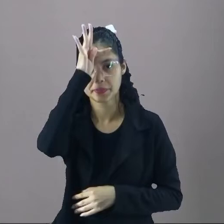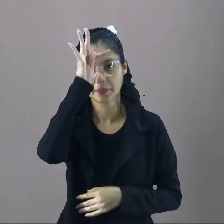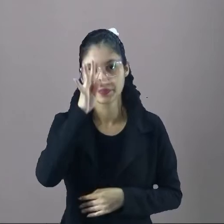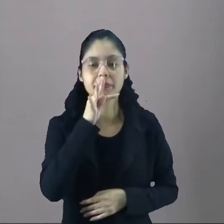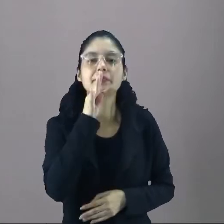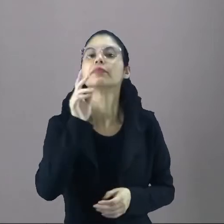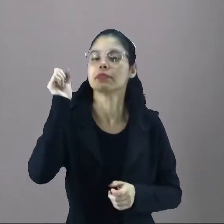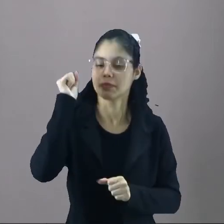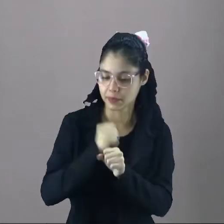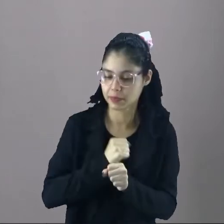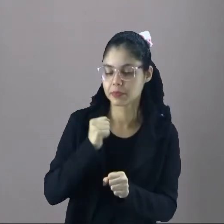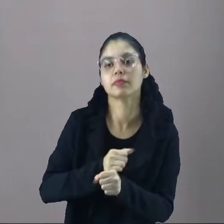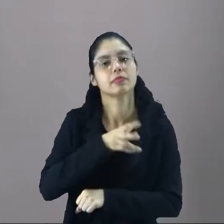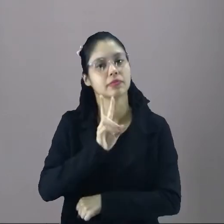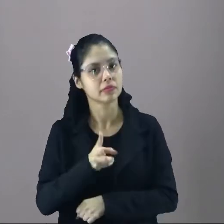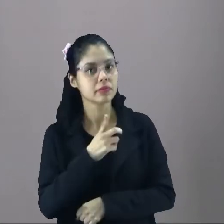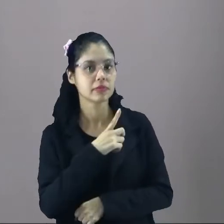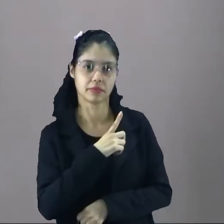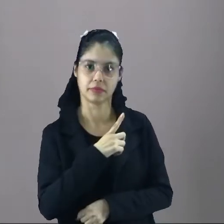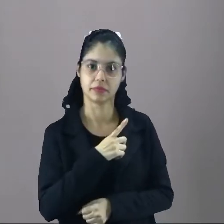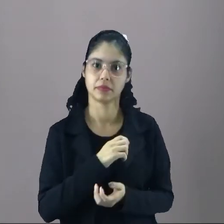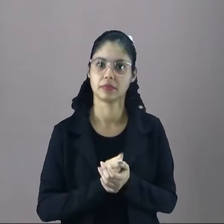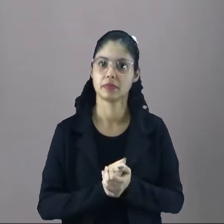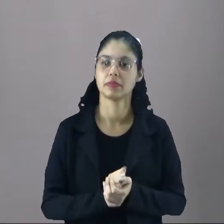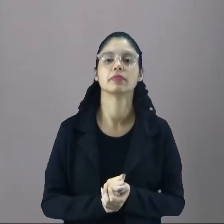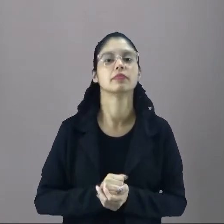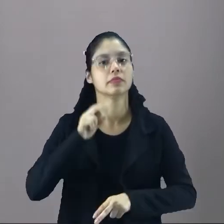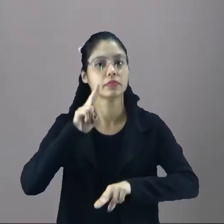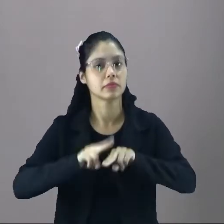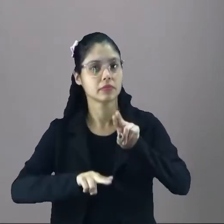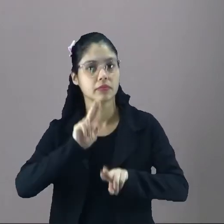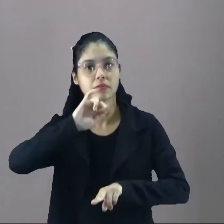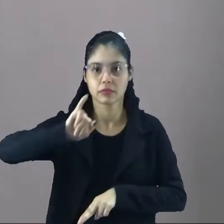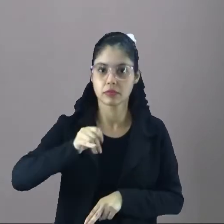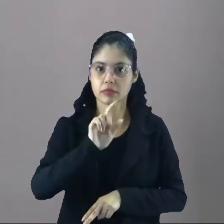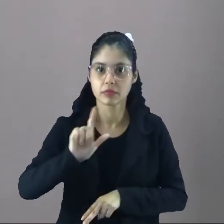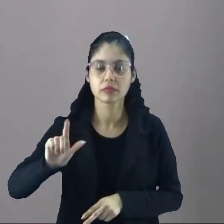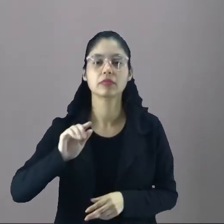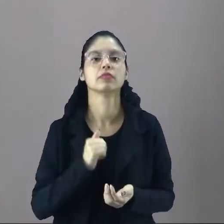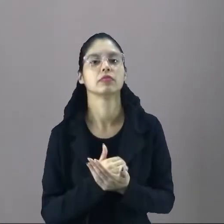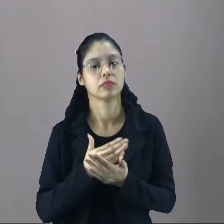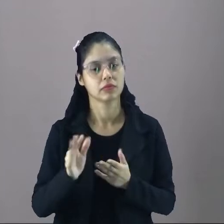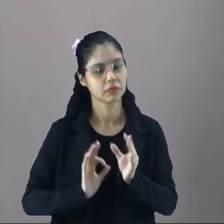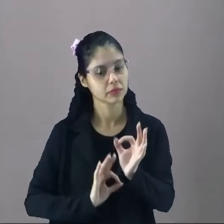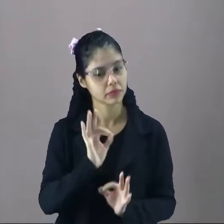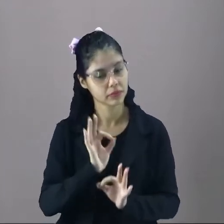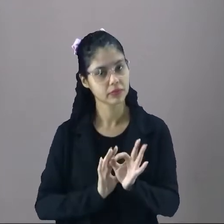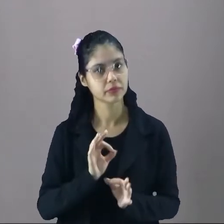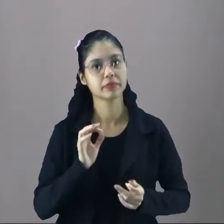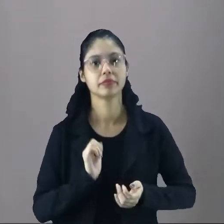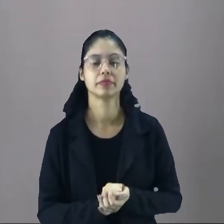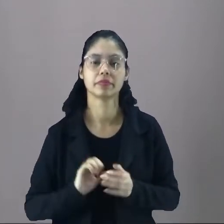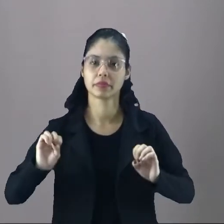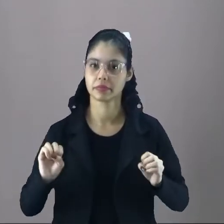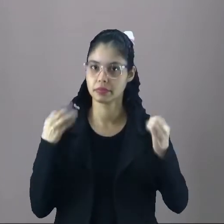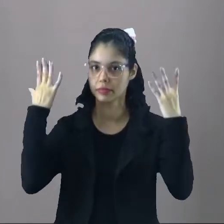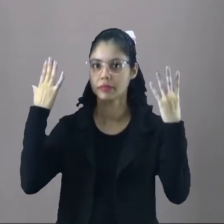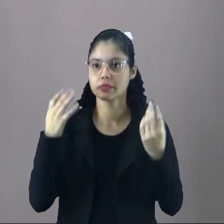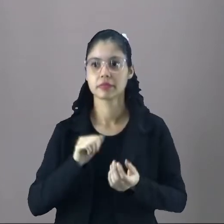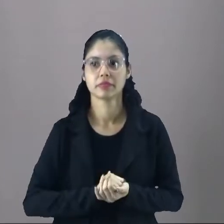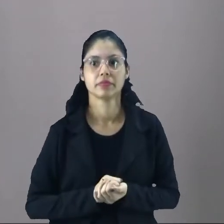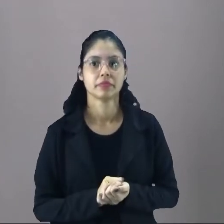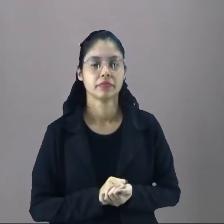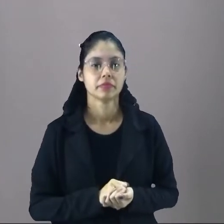Todos os anos tem. Quando chega no mês de junho, né, todo mundo começa a se preparar para as festas